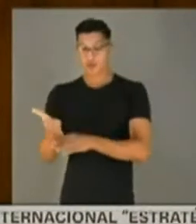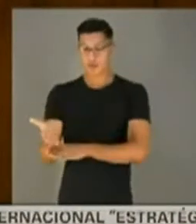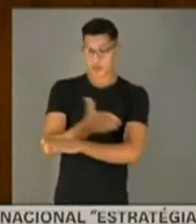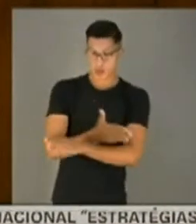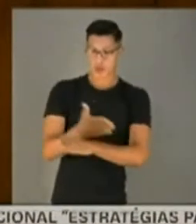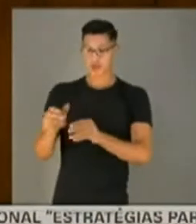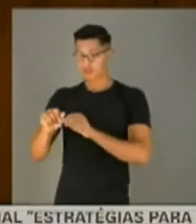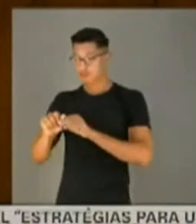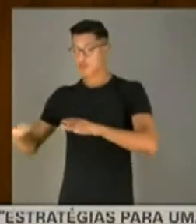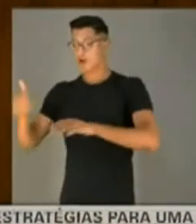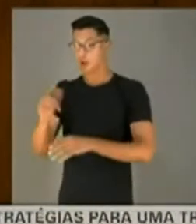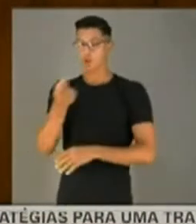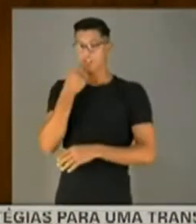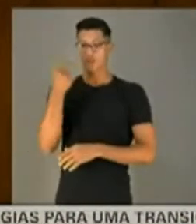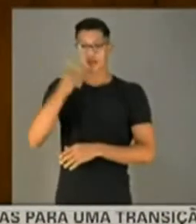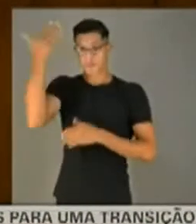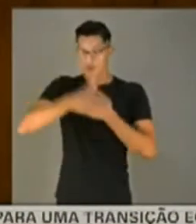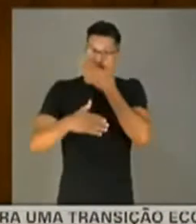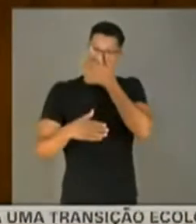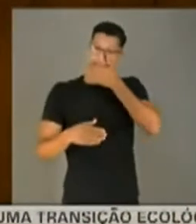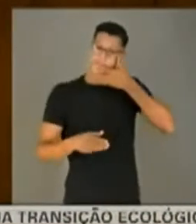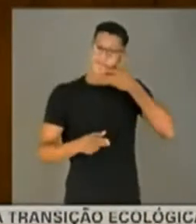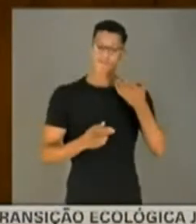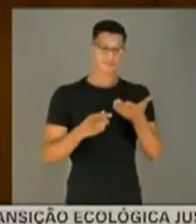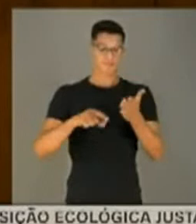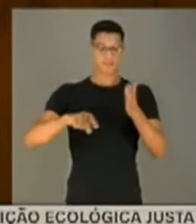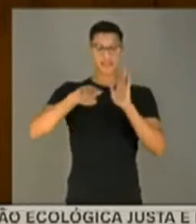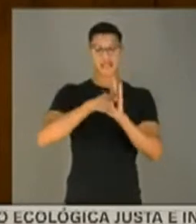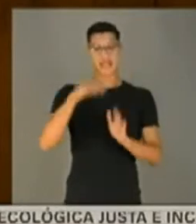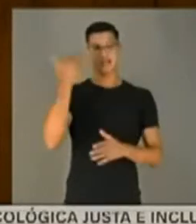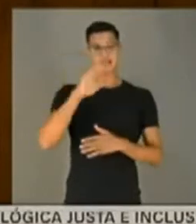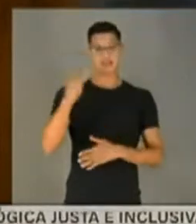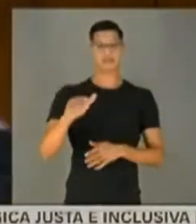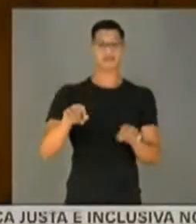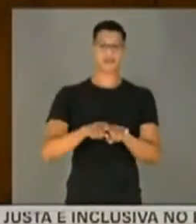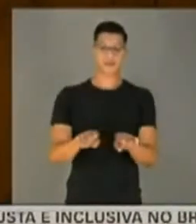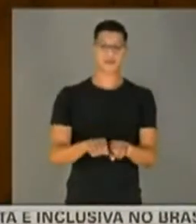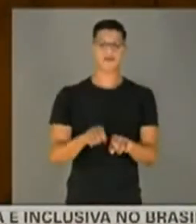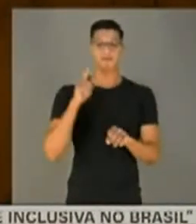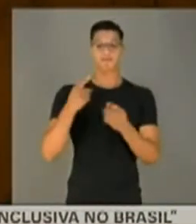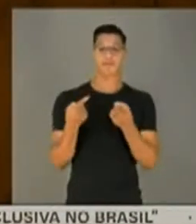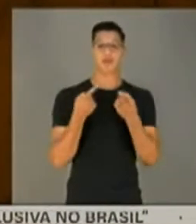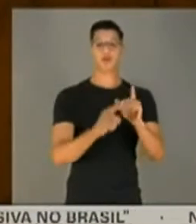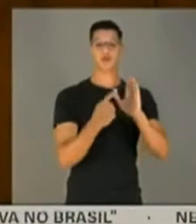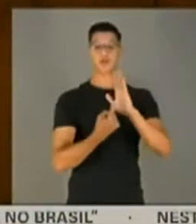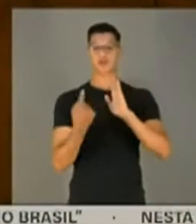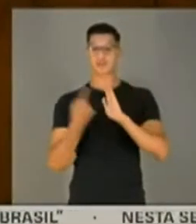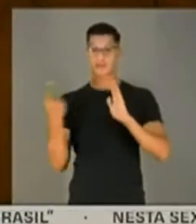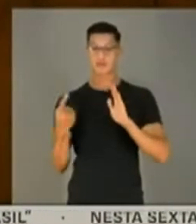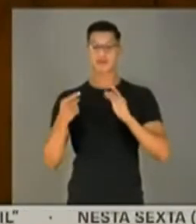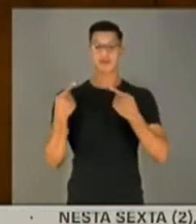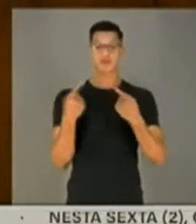difundiu a utilização de medicação sem nenhuma comprovação científica, nega a ciência e é contra o distanciamento social,